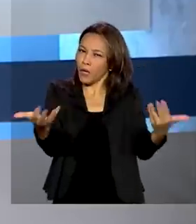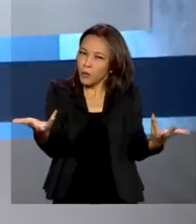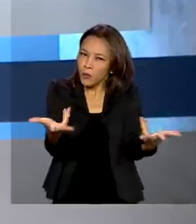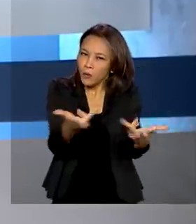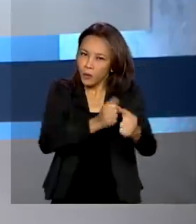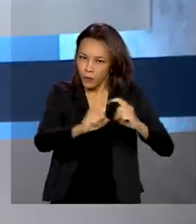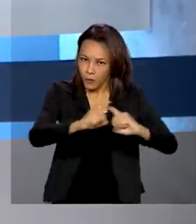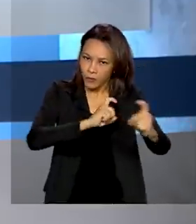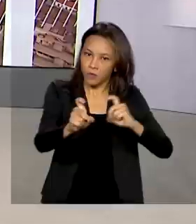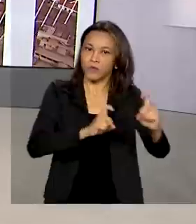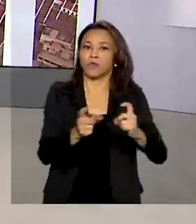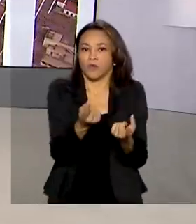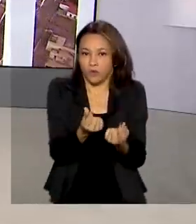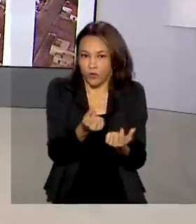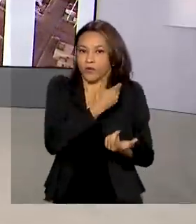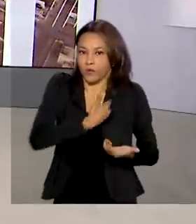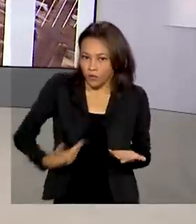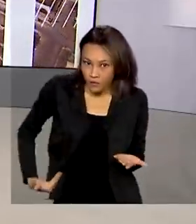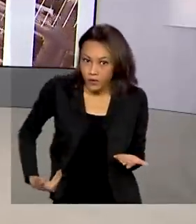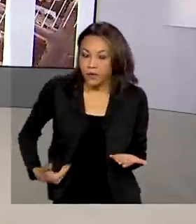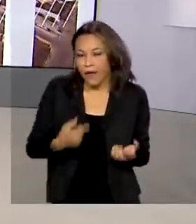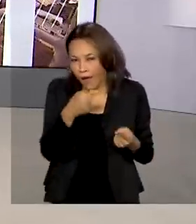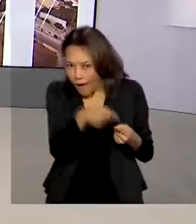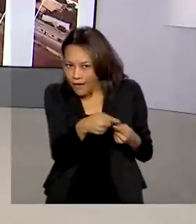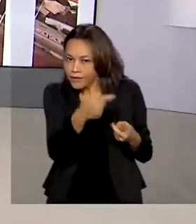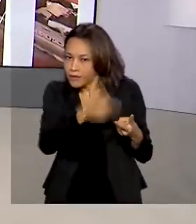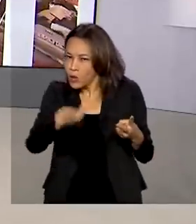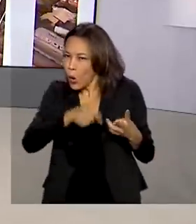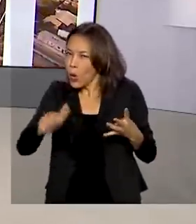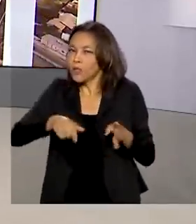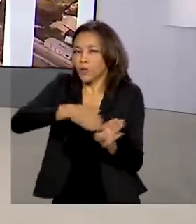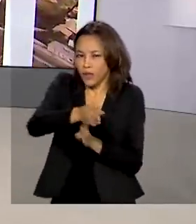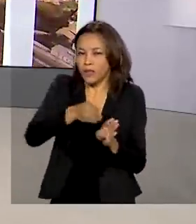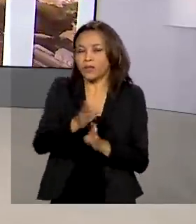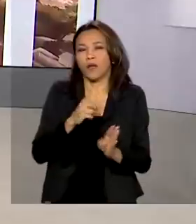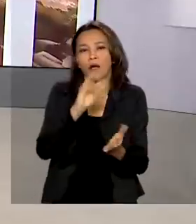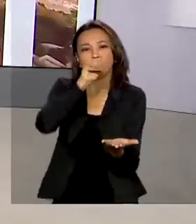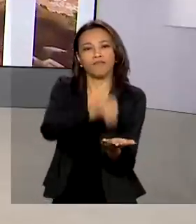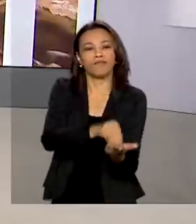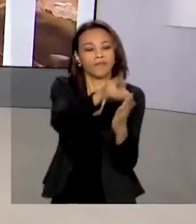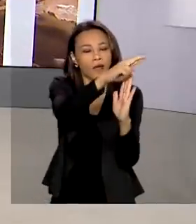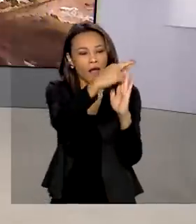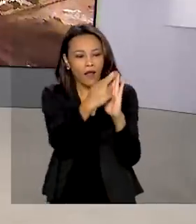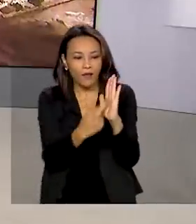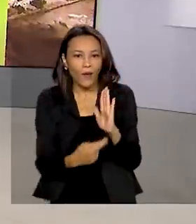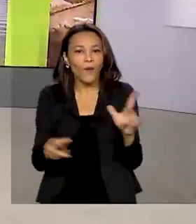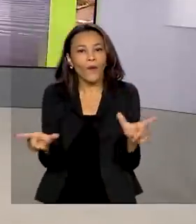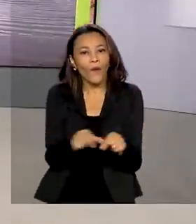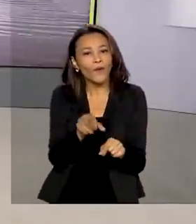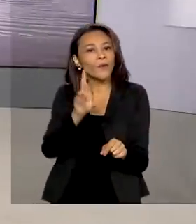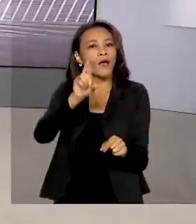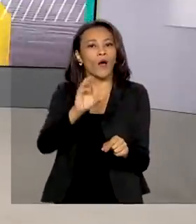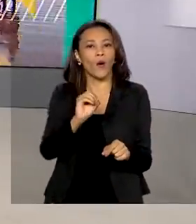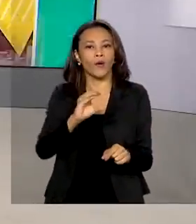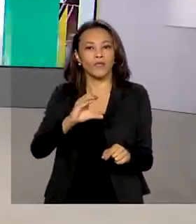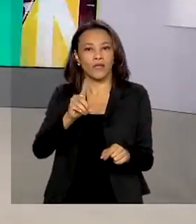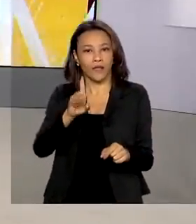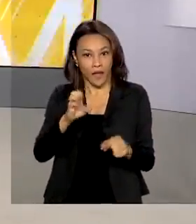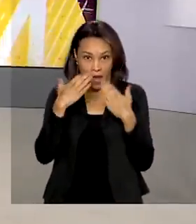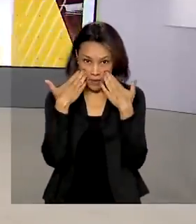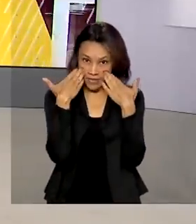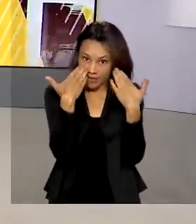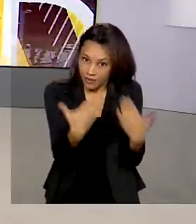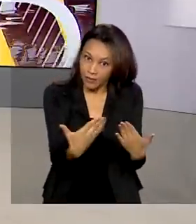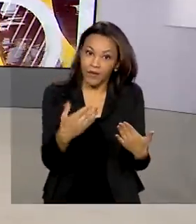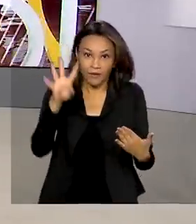gastos públicos. Essas e outras recomendações estão no relatório econômico da OCDE sobre o Brasil, apresentado nesta